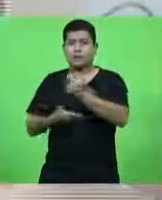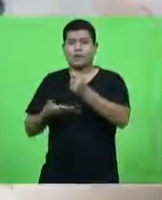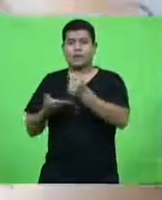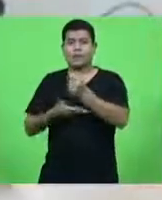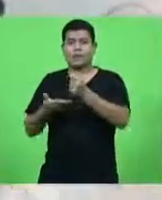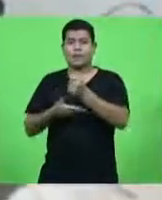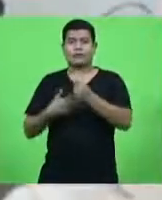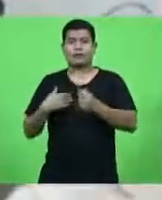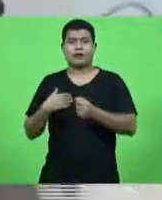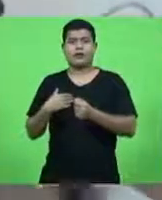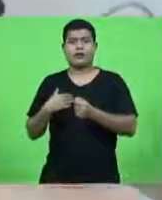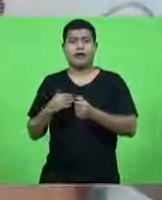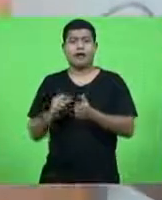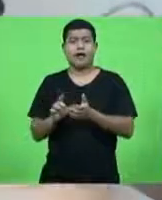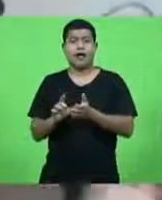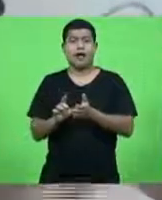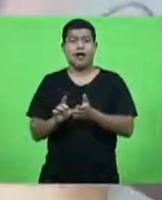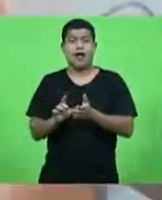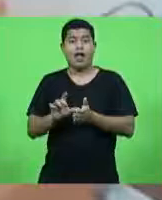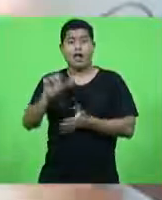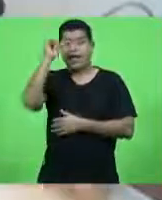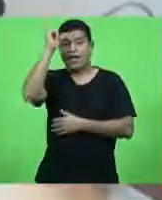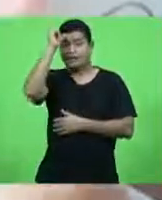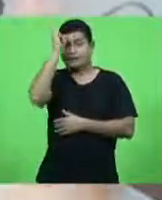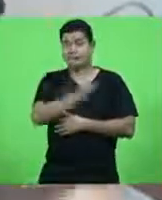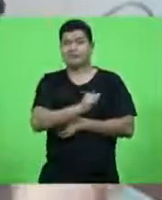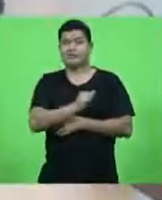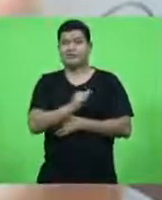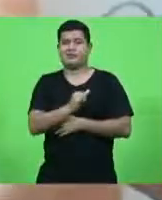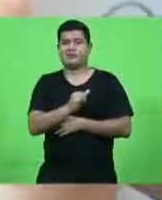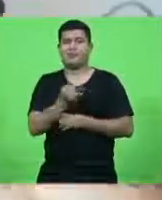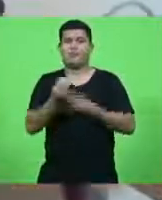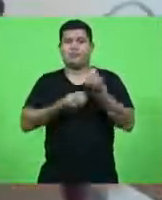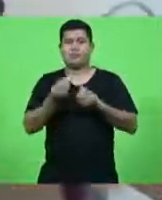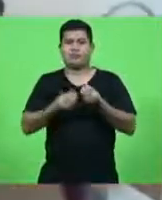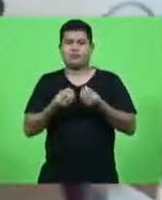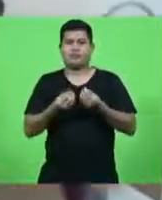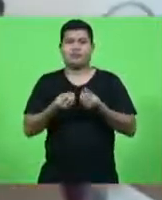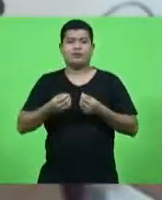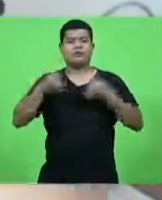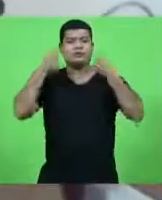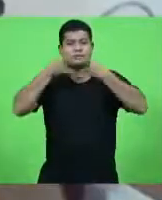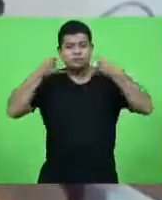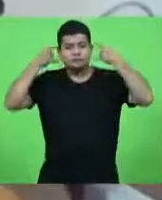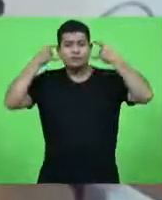prevenção com uso de máscara álcool gel e luva